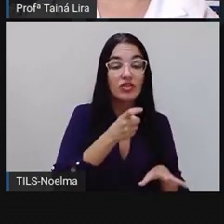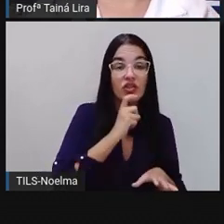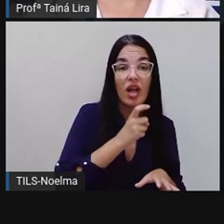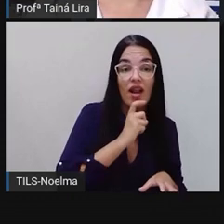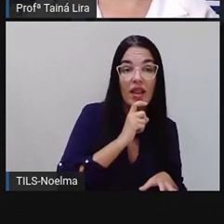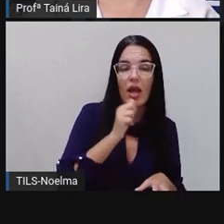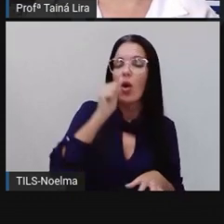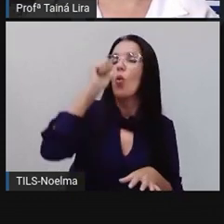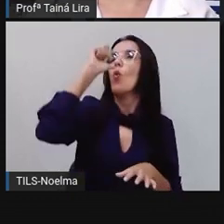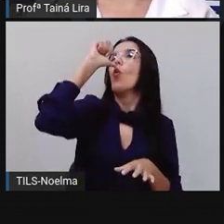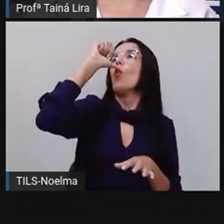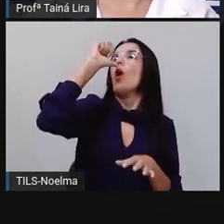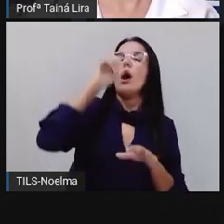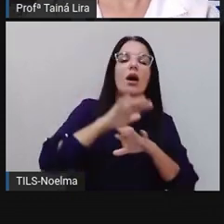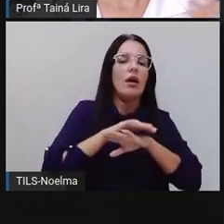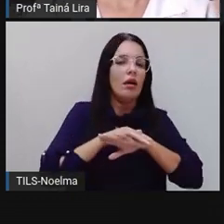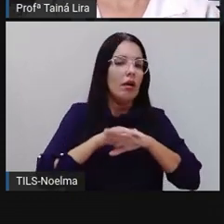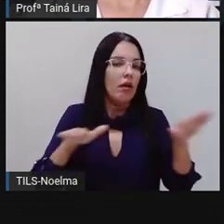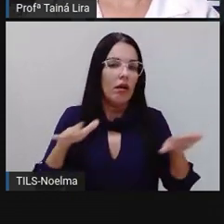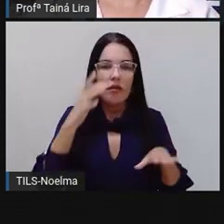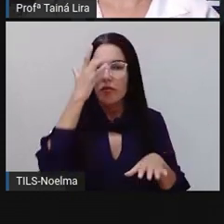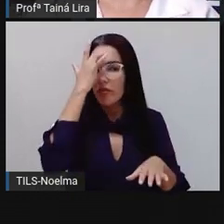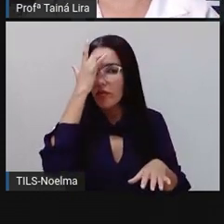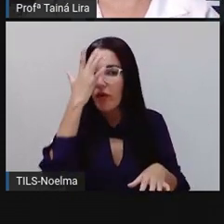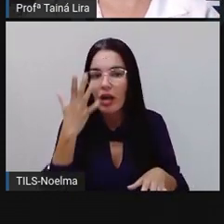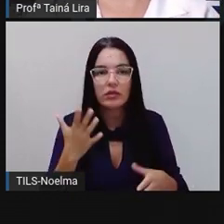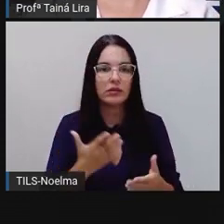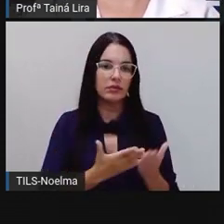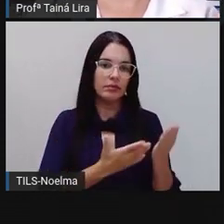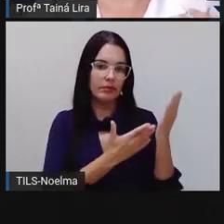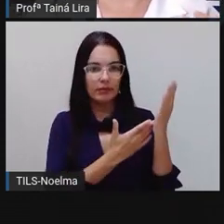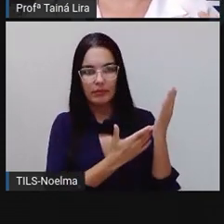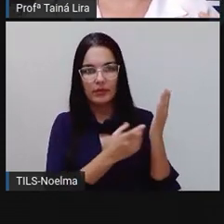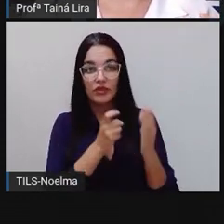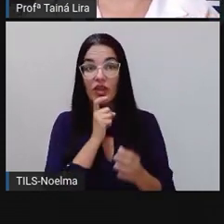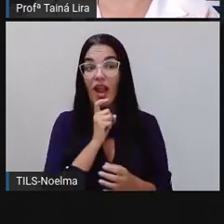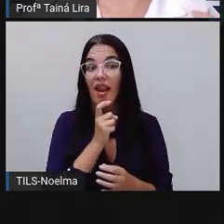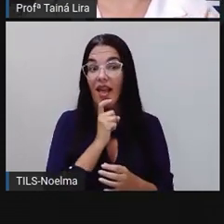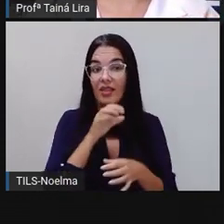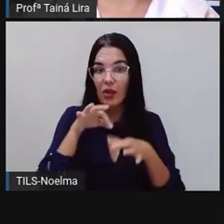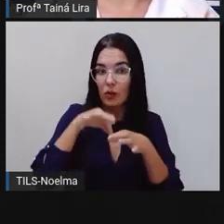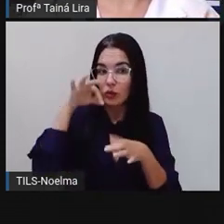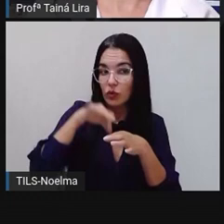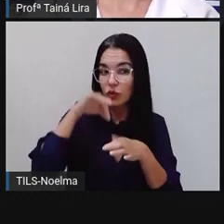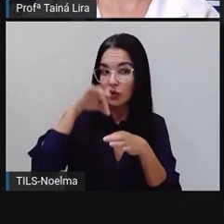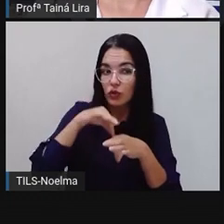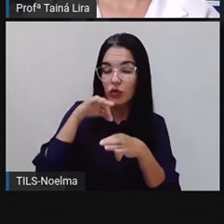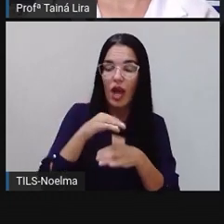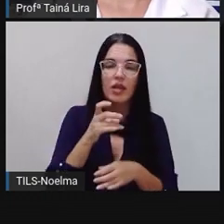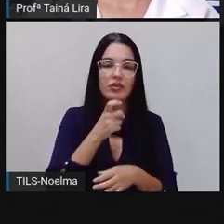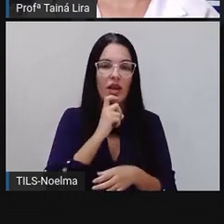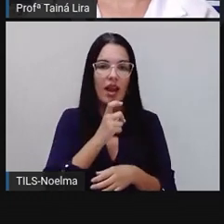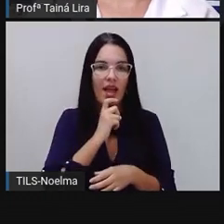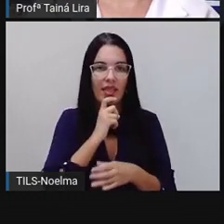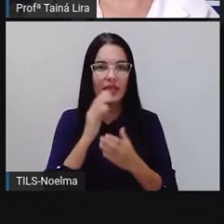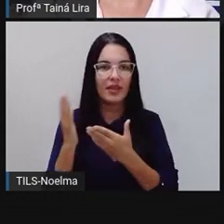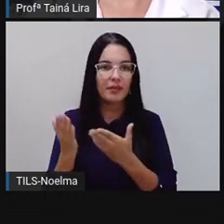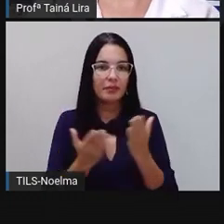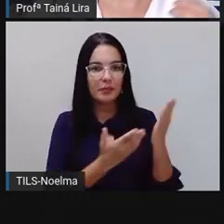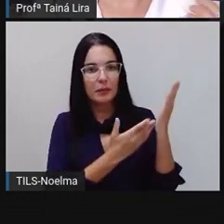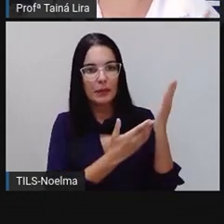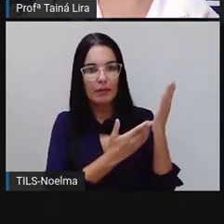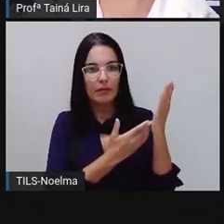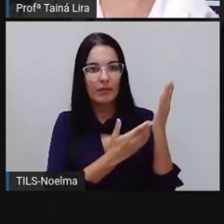geladeira e beber. Então, esse aqui é um chá gelado, tá bom? E aí,